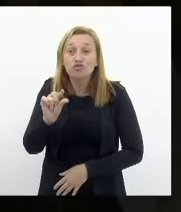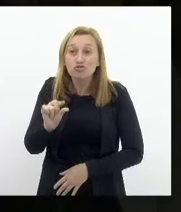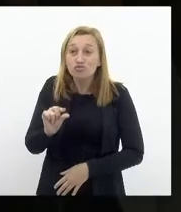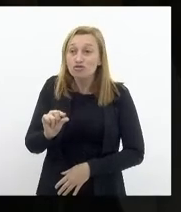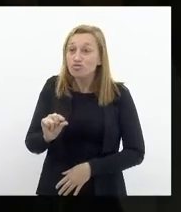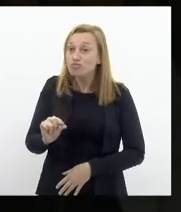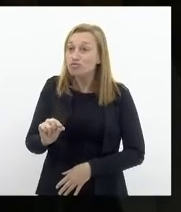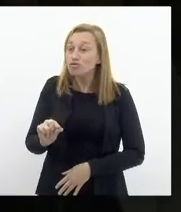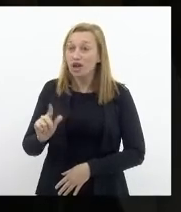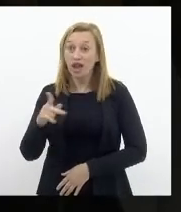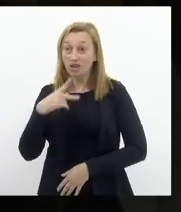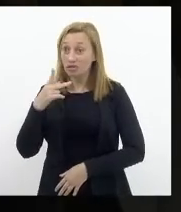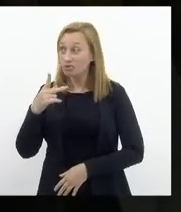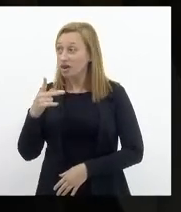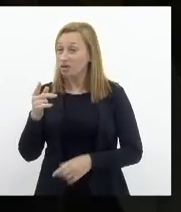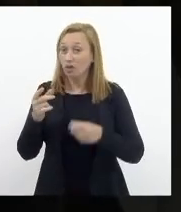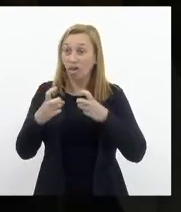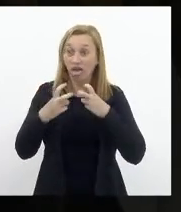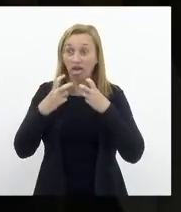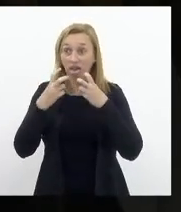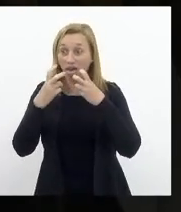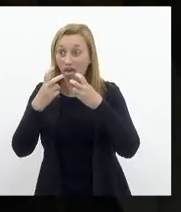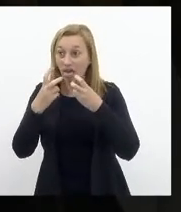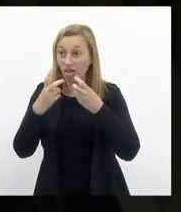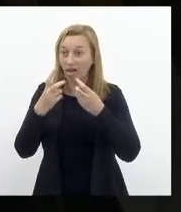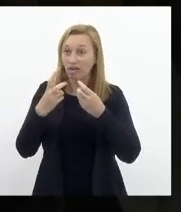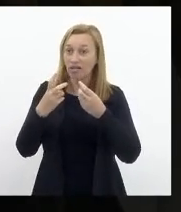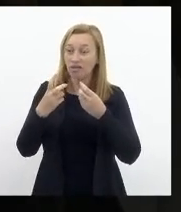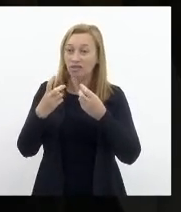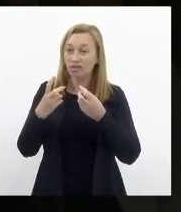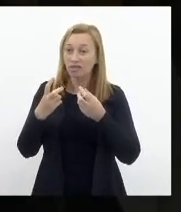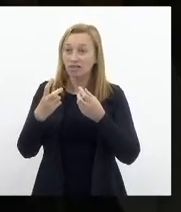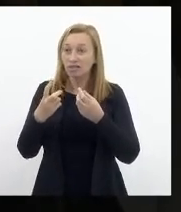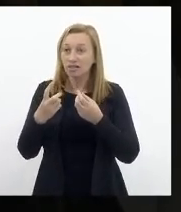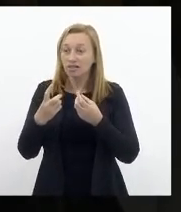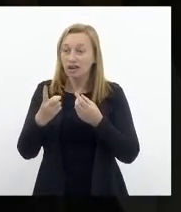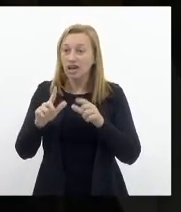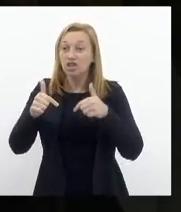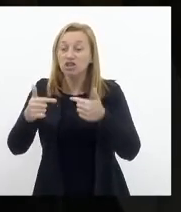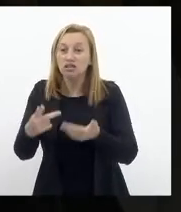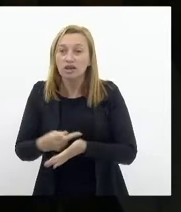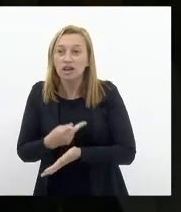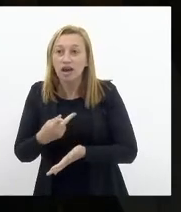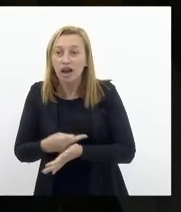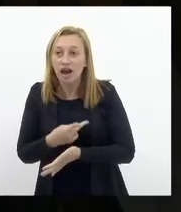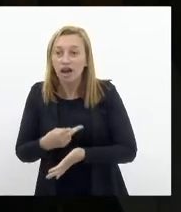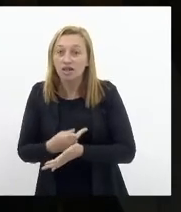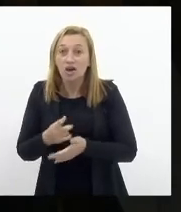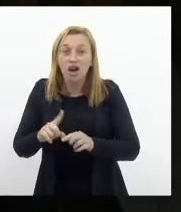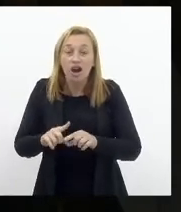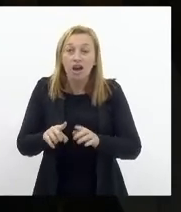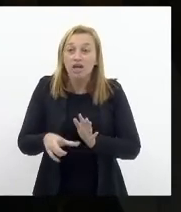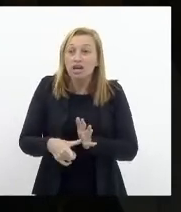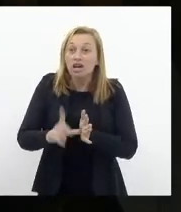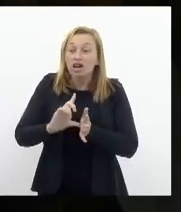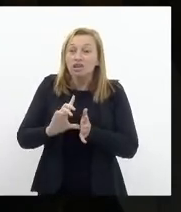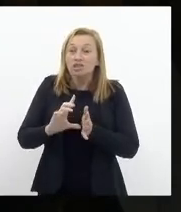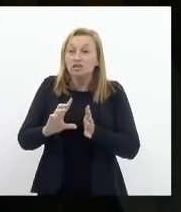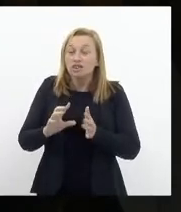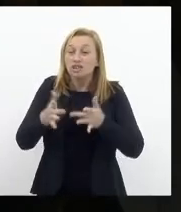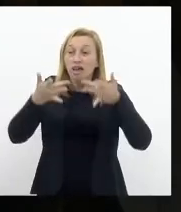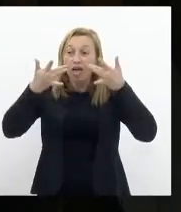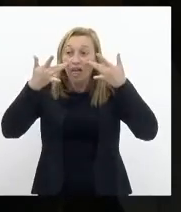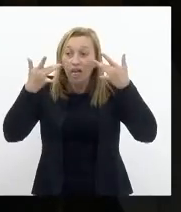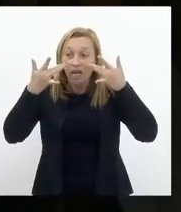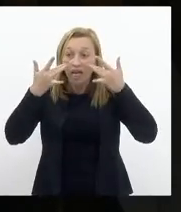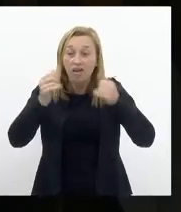ela não diga que eu estou atacando, violentando. e antes que ela faça todo o espetáculo que ela fez aqui essa